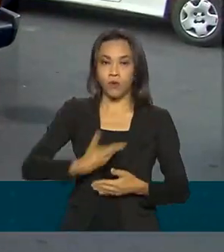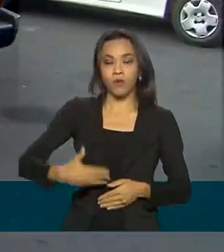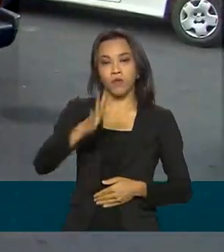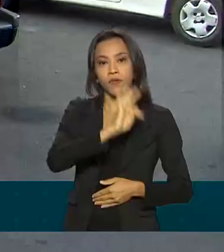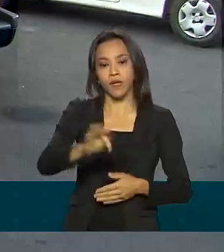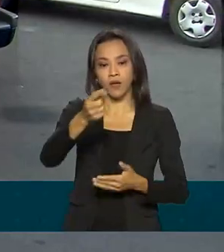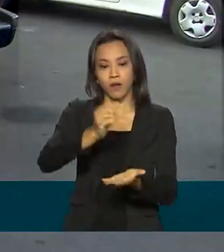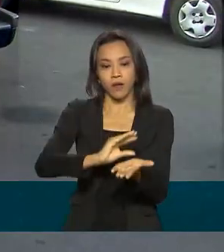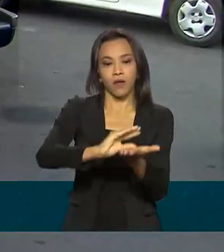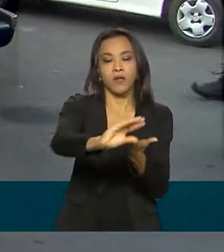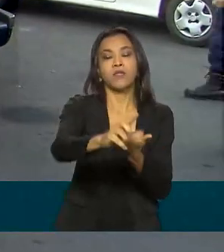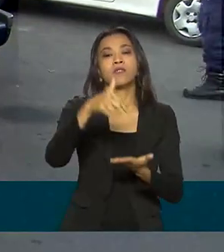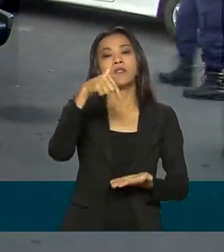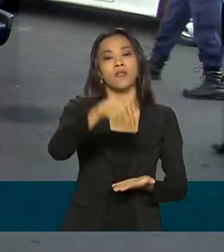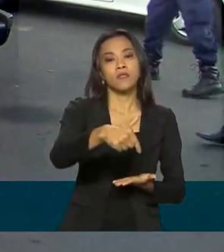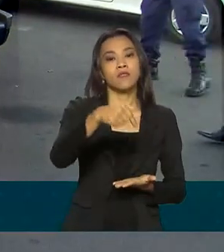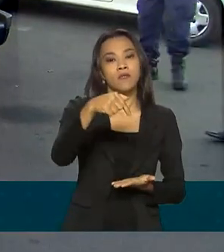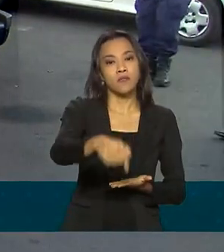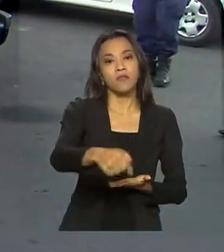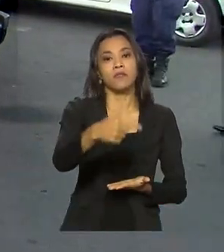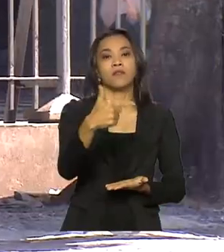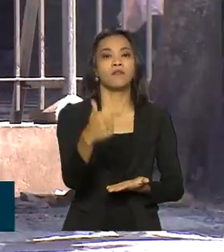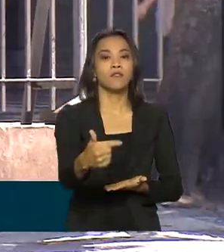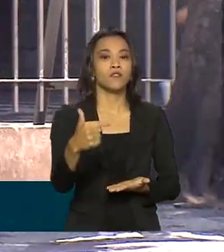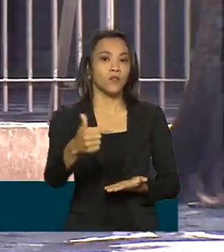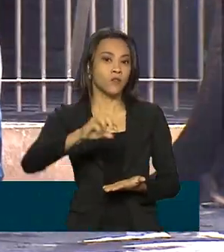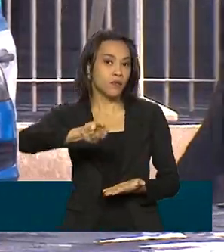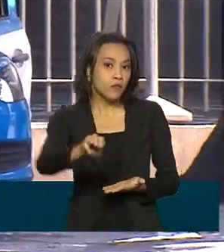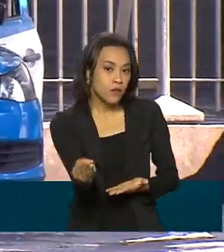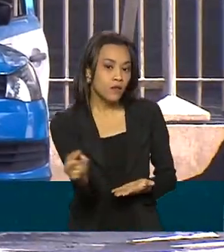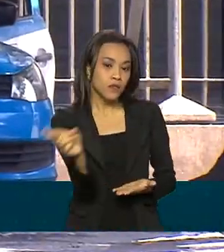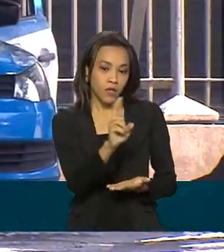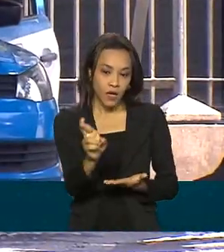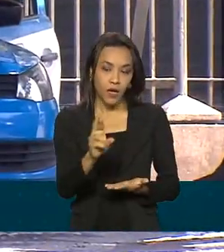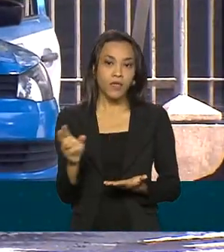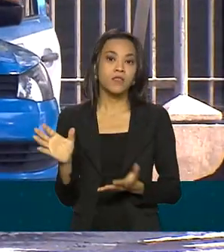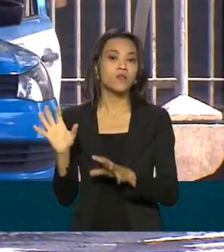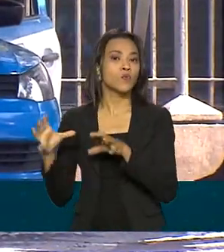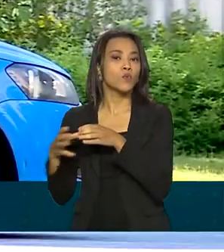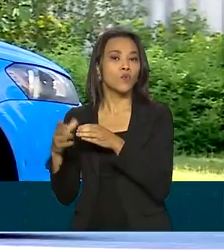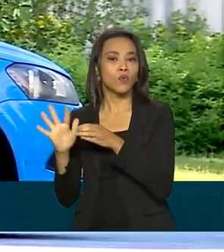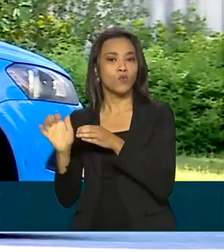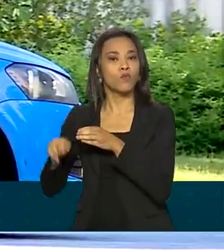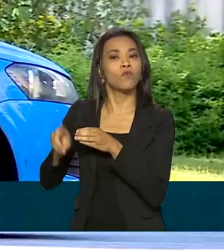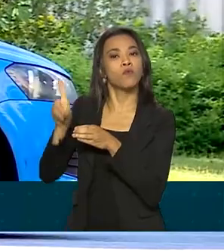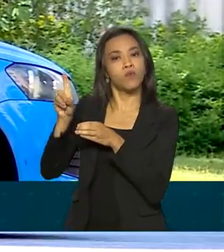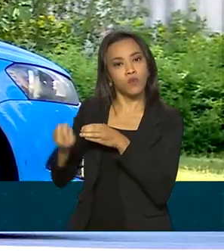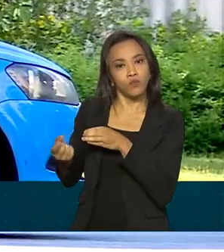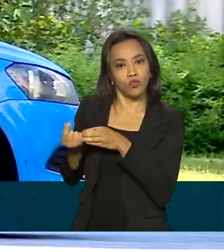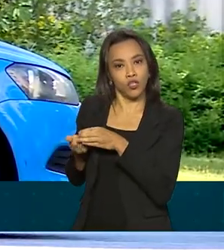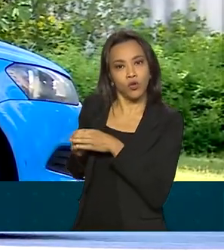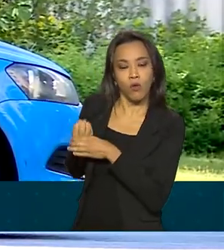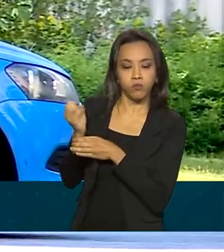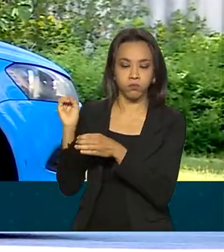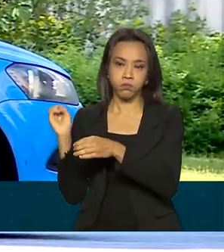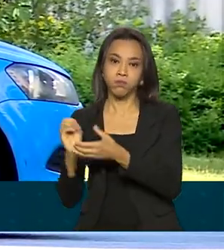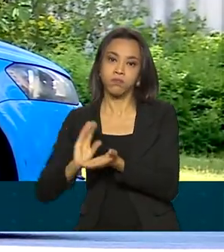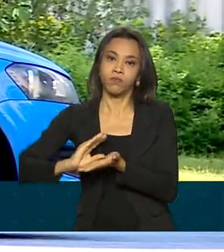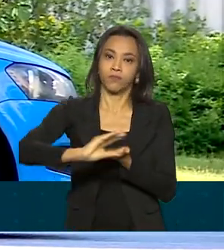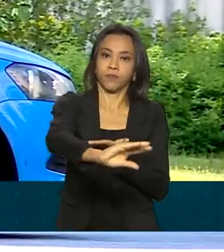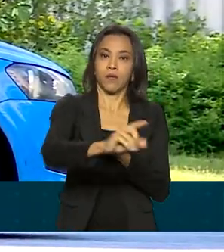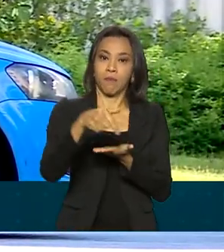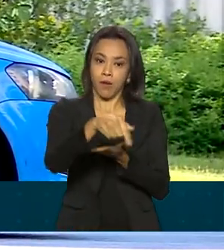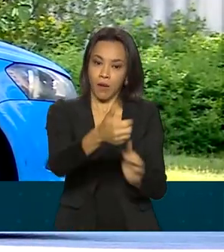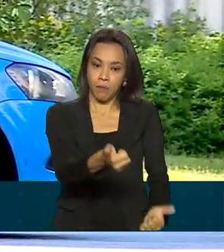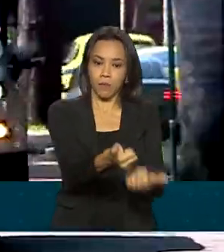722 milhões de reais do Fundo Nacional de Segurança Pública para fortalecer o trabalho das